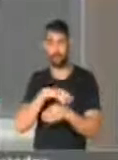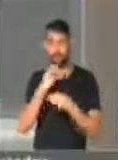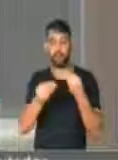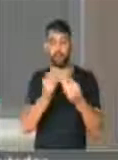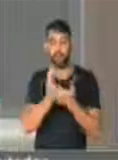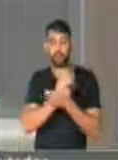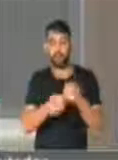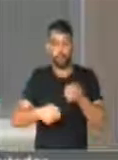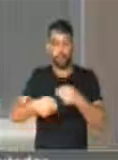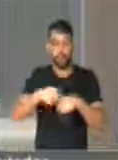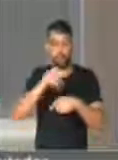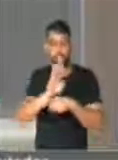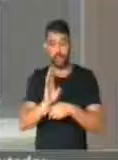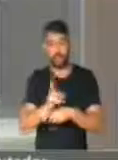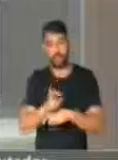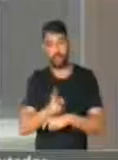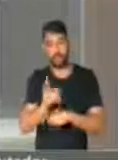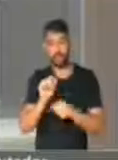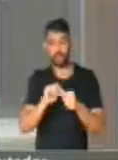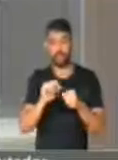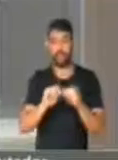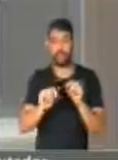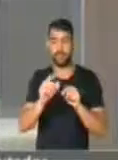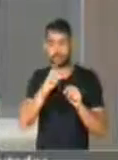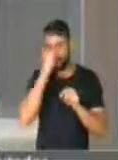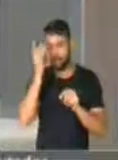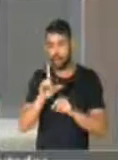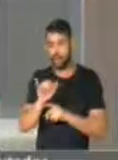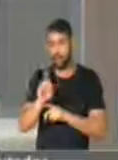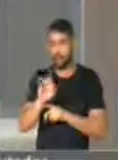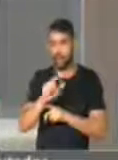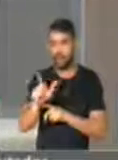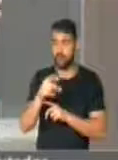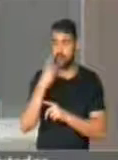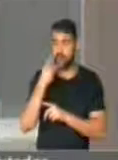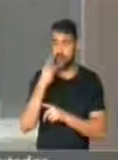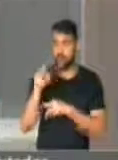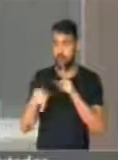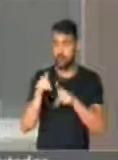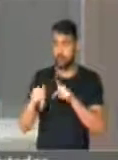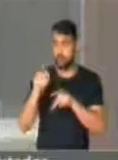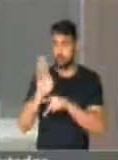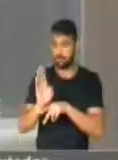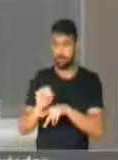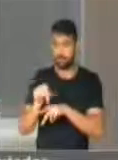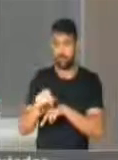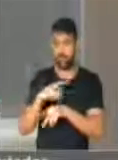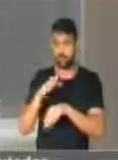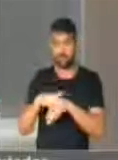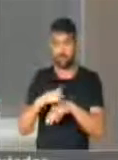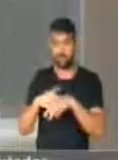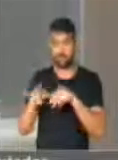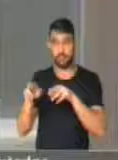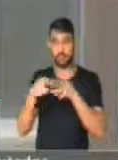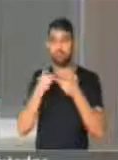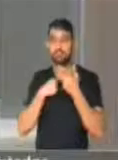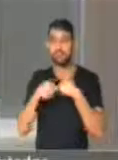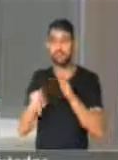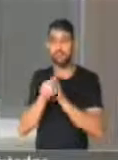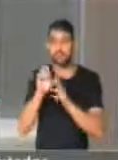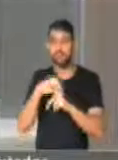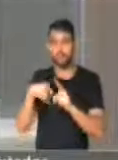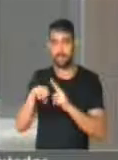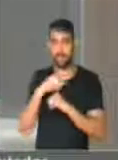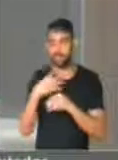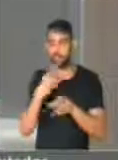um modelo econômico que também faz com que os liberais digam que a população brasileira e as necessidades sociais